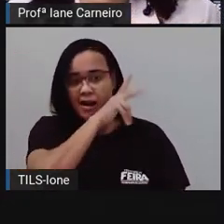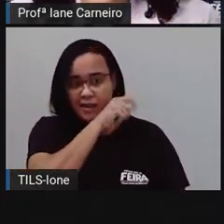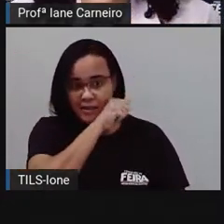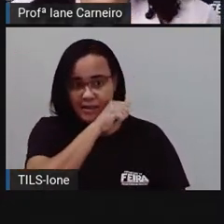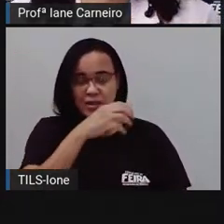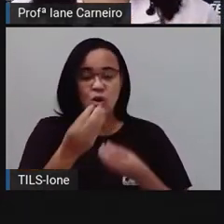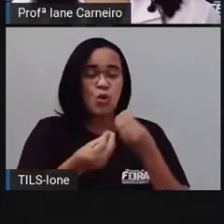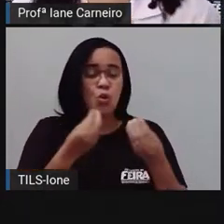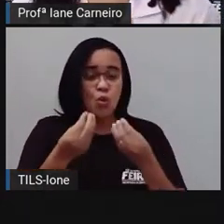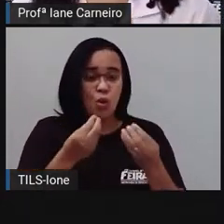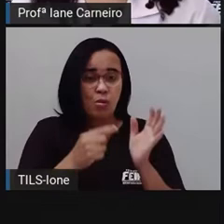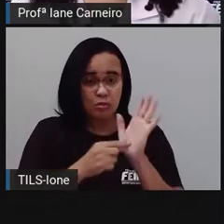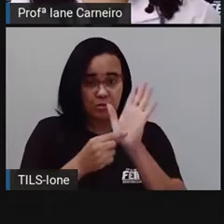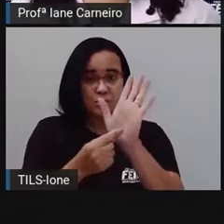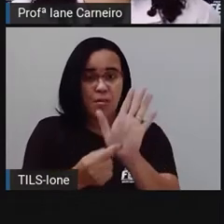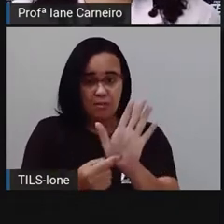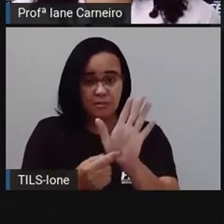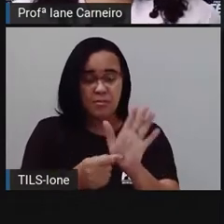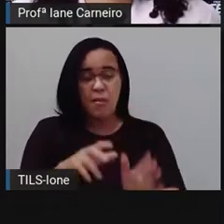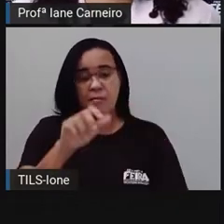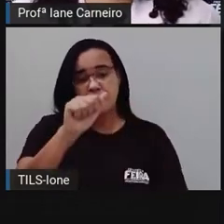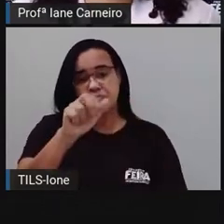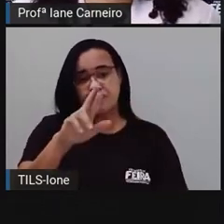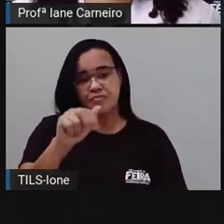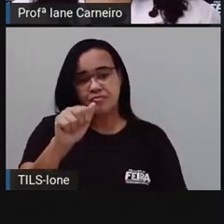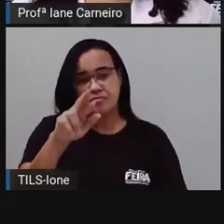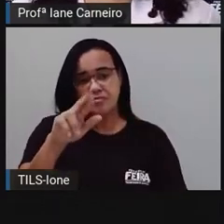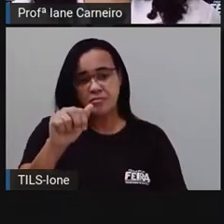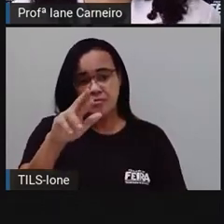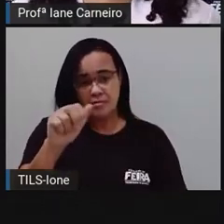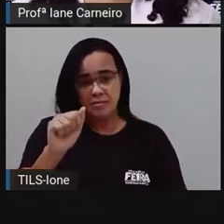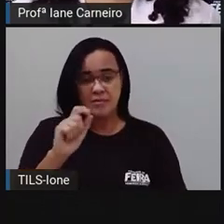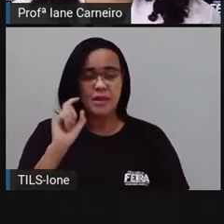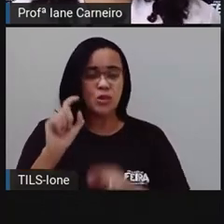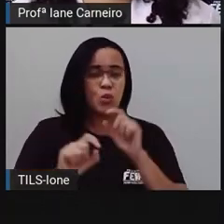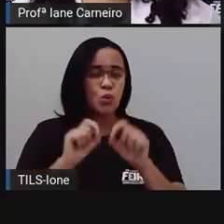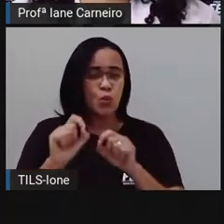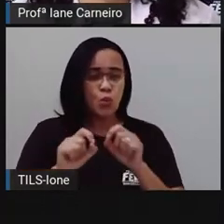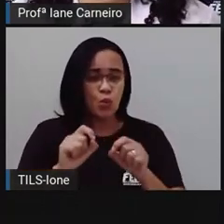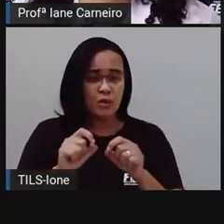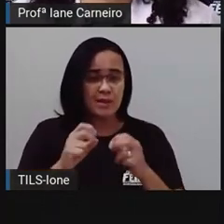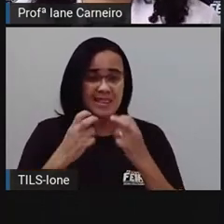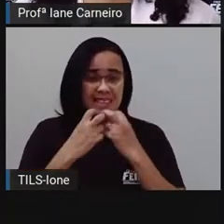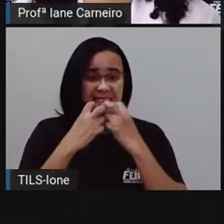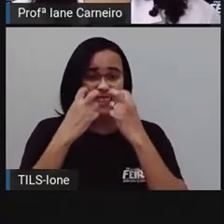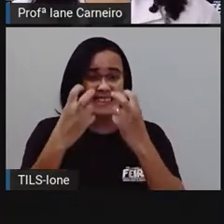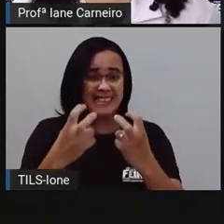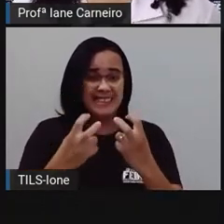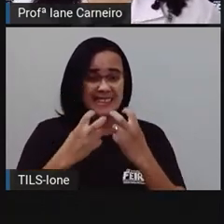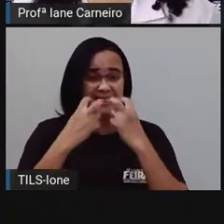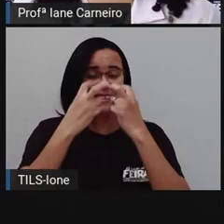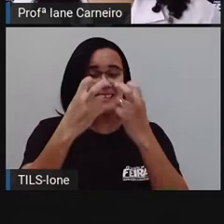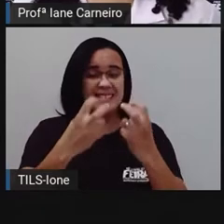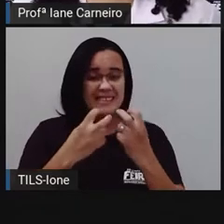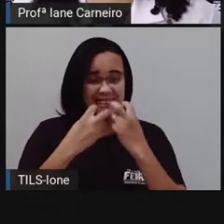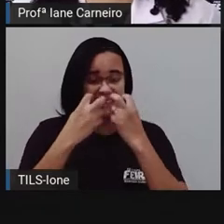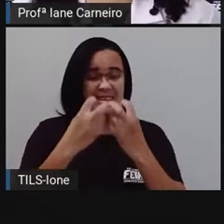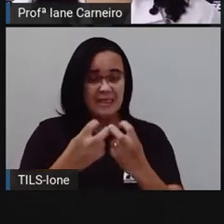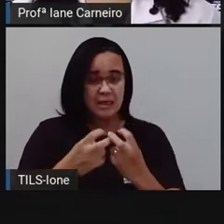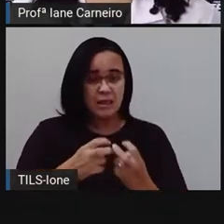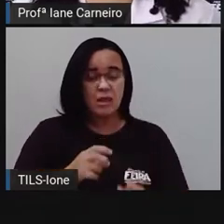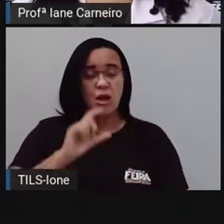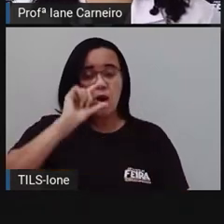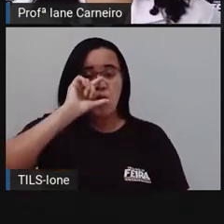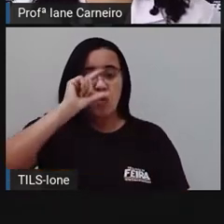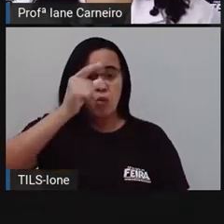nesse livro. Olha só. A arara, o é que ela faz? Ela faz gritar, né? O tucano,